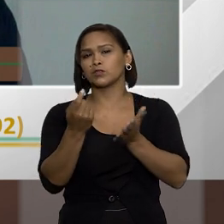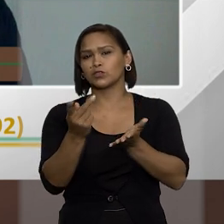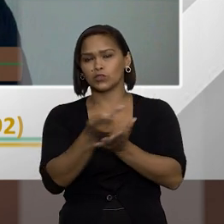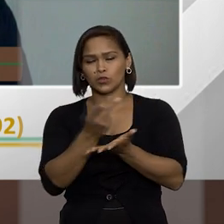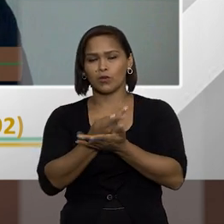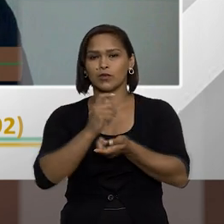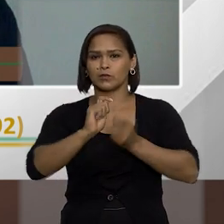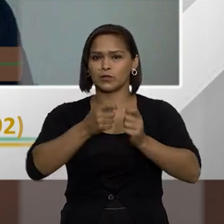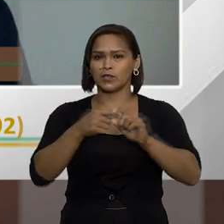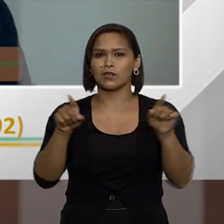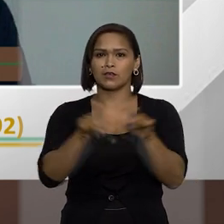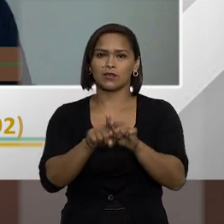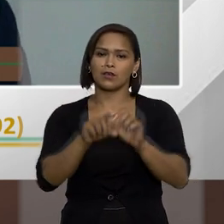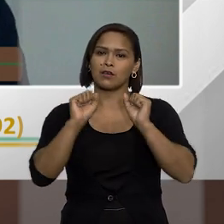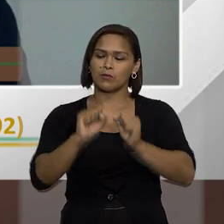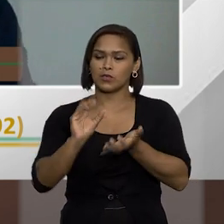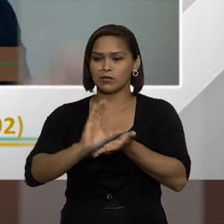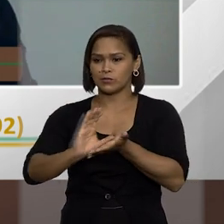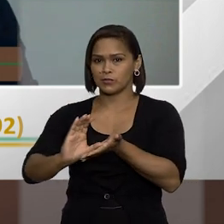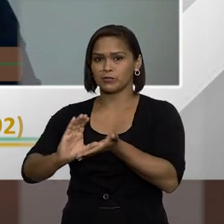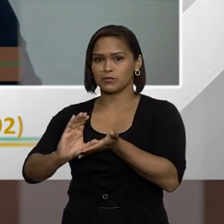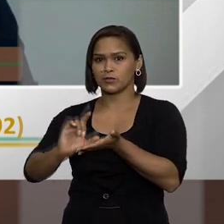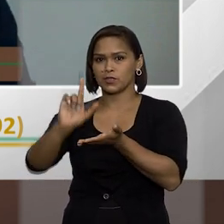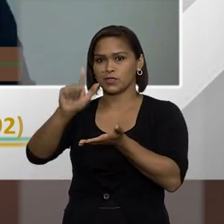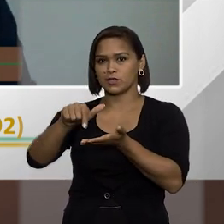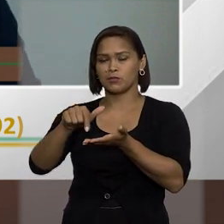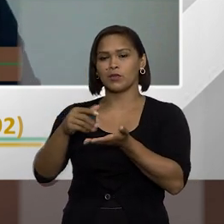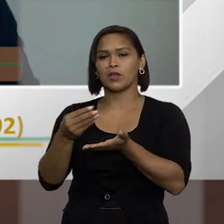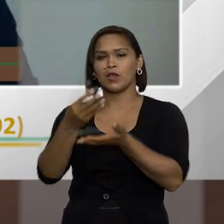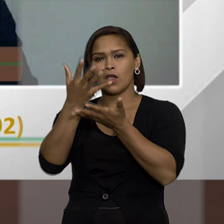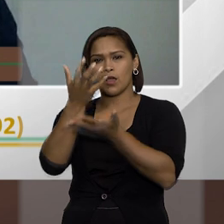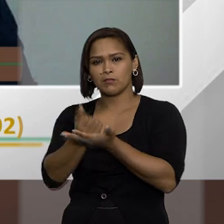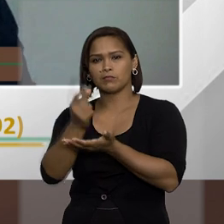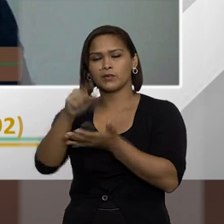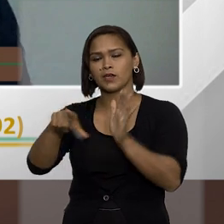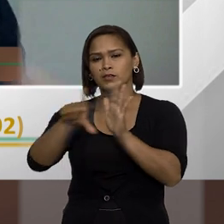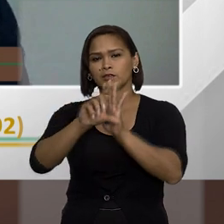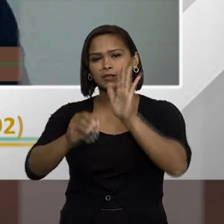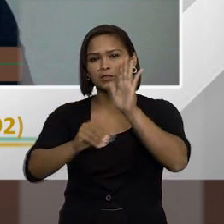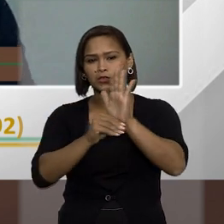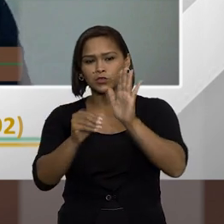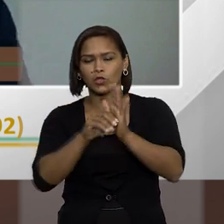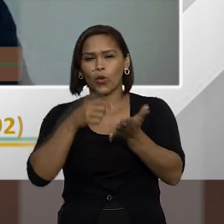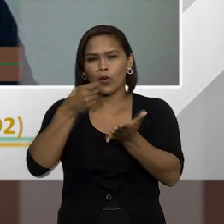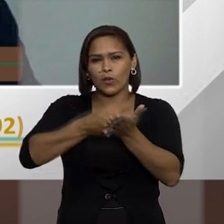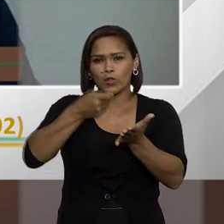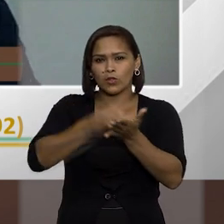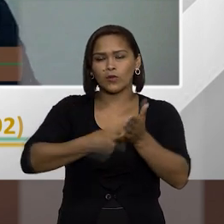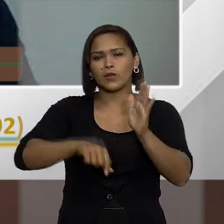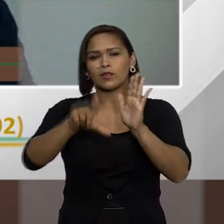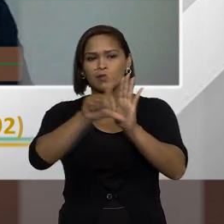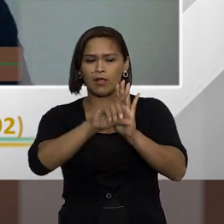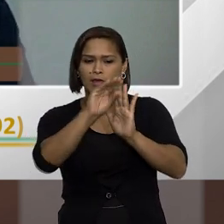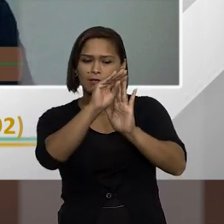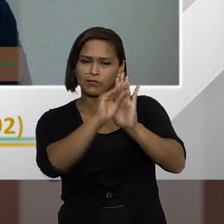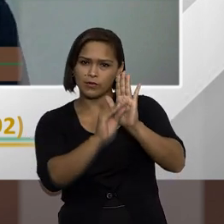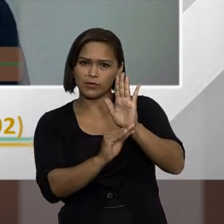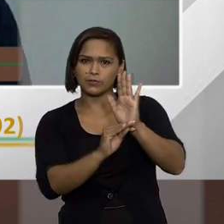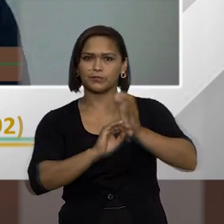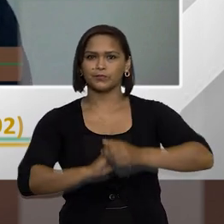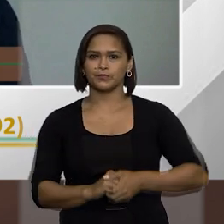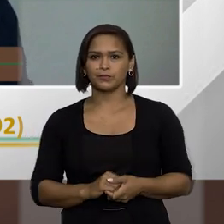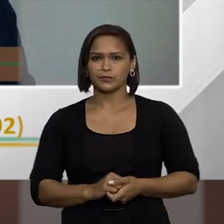improbidade, ele também poderia receber, no que couber, as sanções, as duras sanções trazidas no texto da lei.